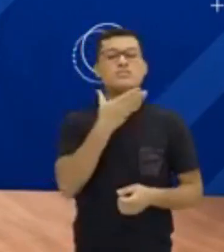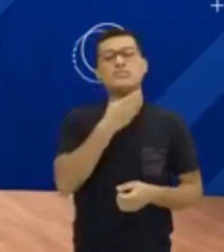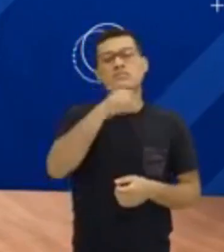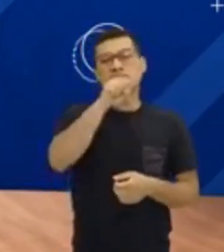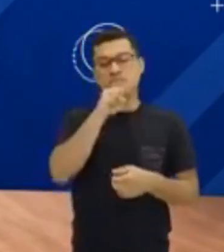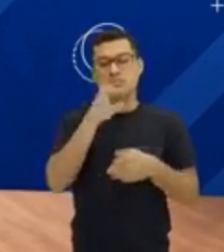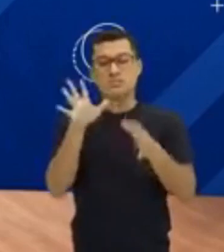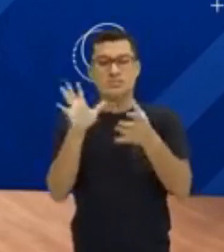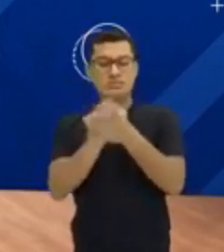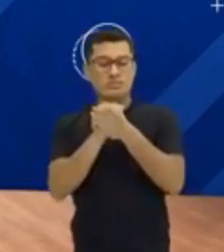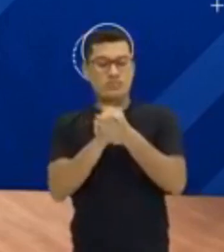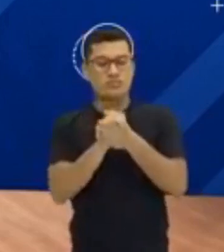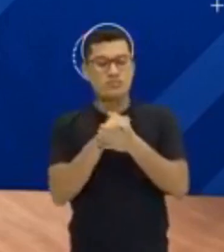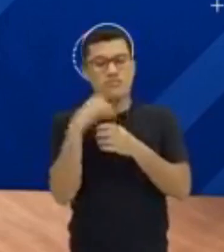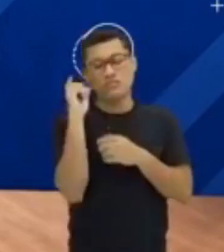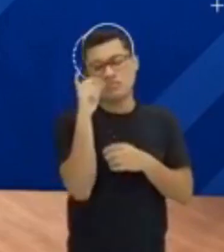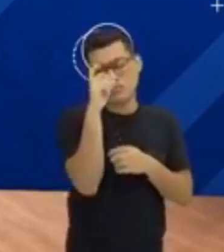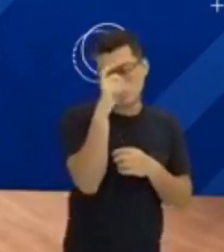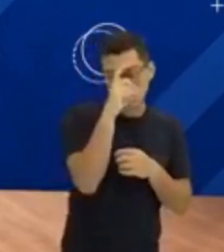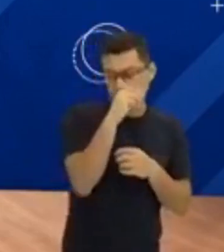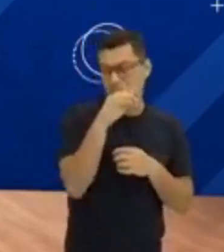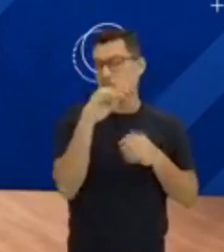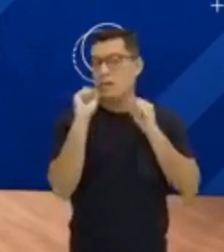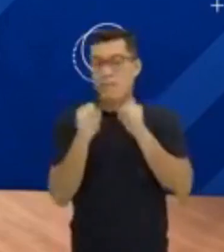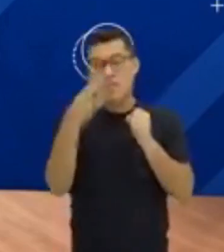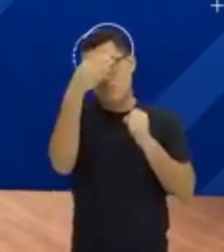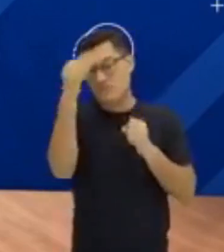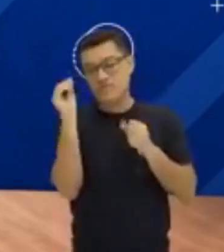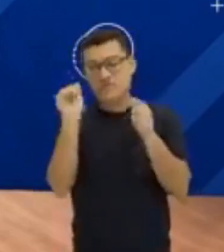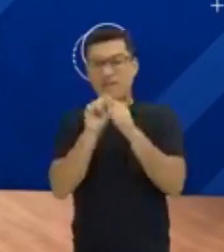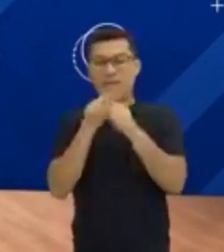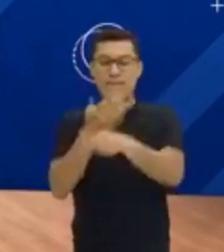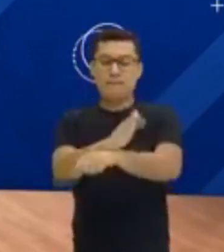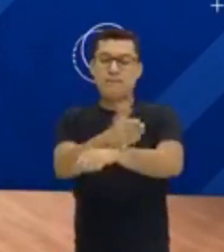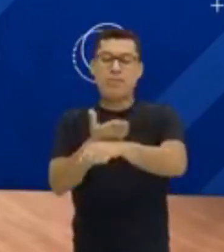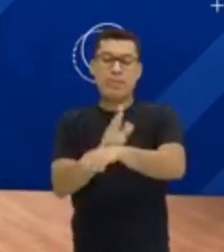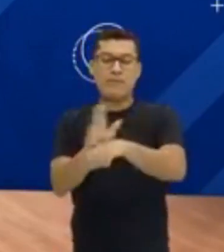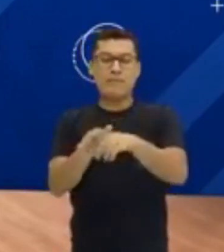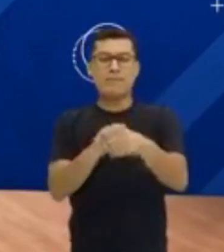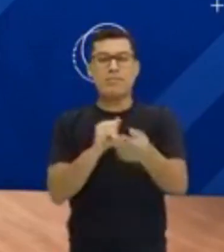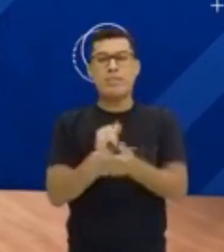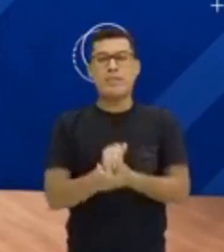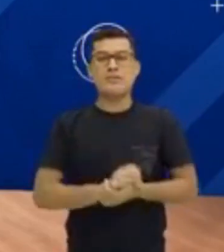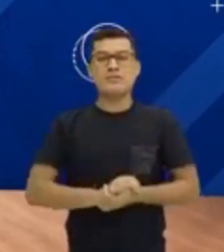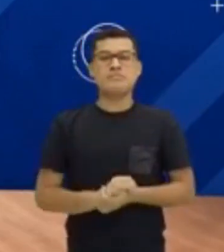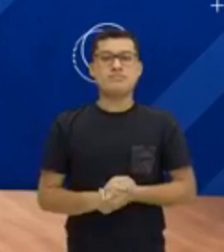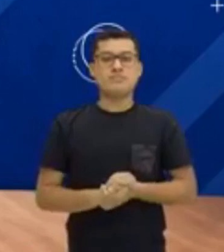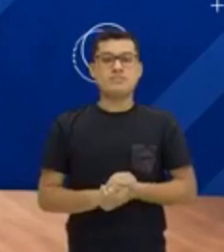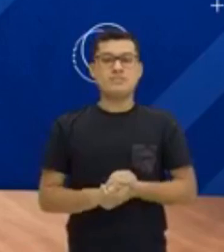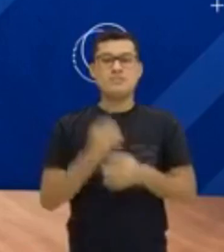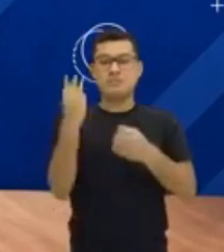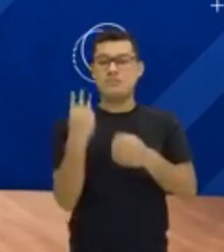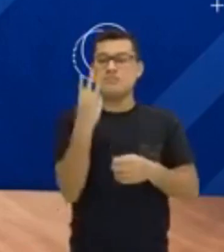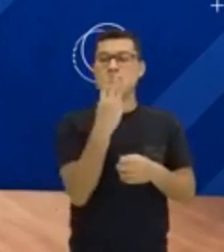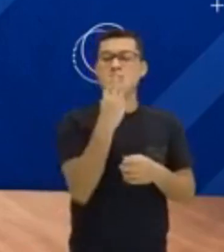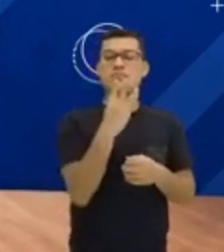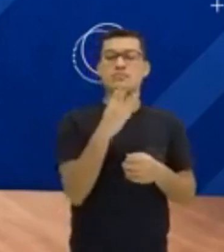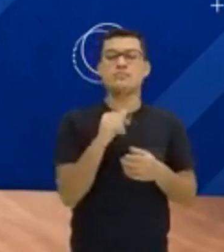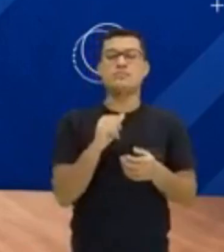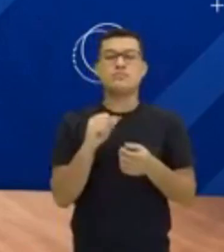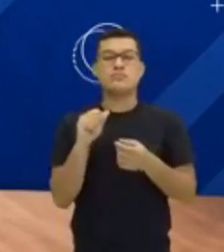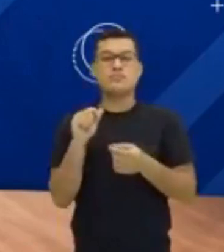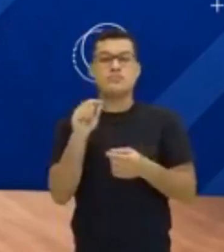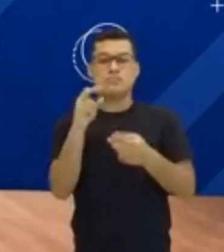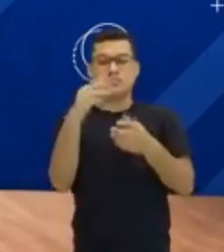bastante nesse desafio. E não esqueçam de fazer os exercícios que estão disponíveis no site da Seduc, no www